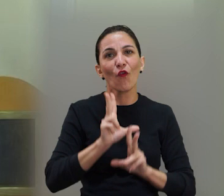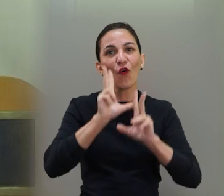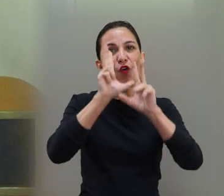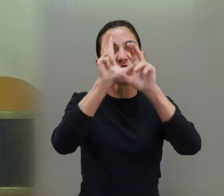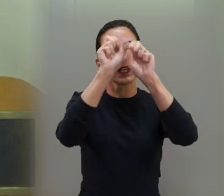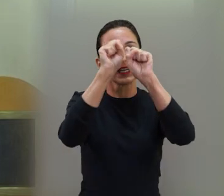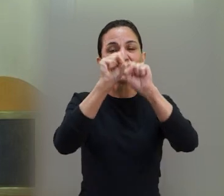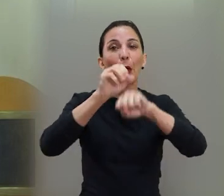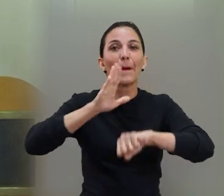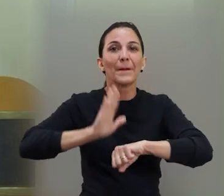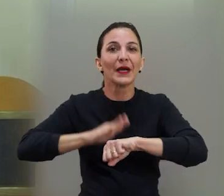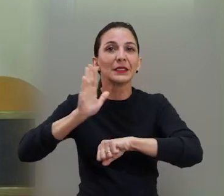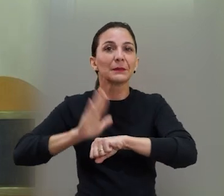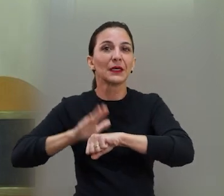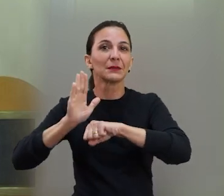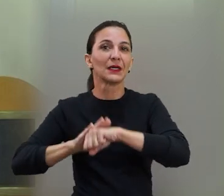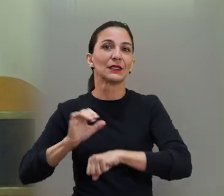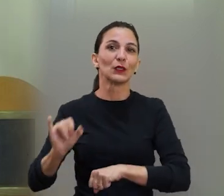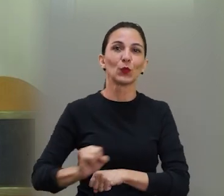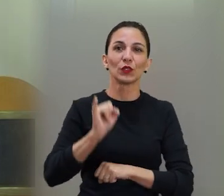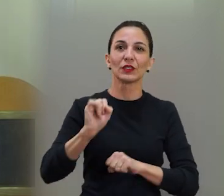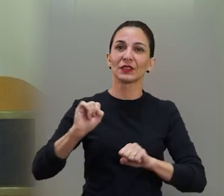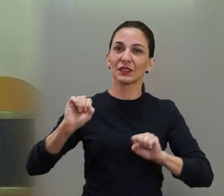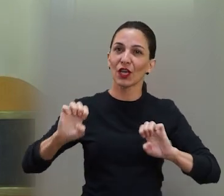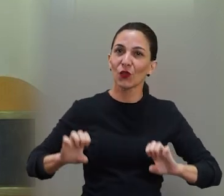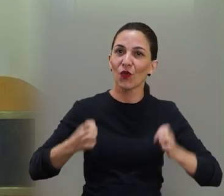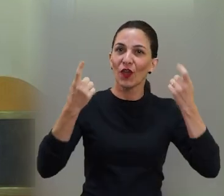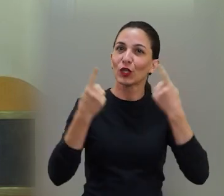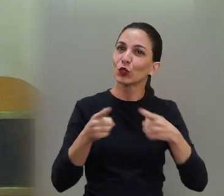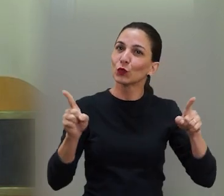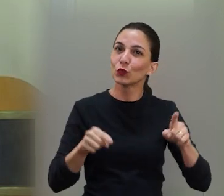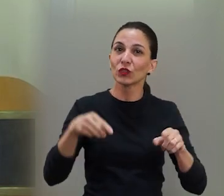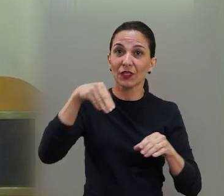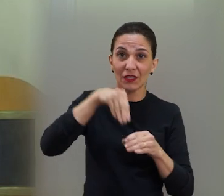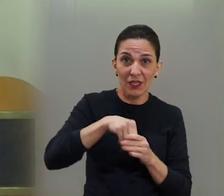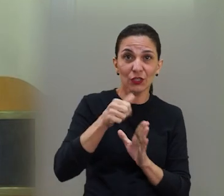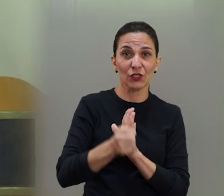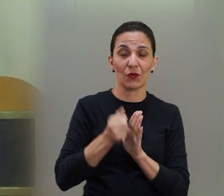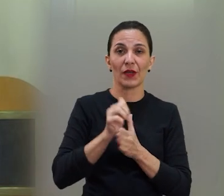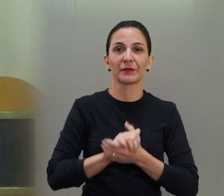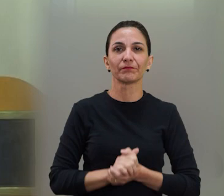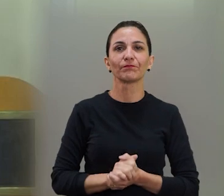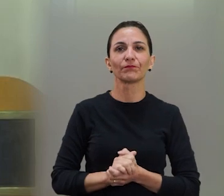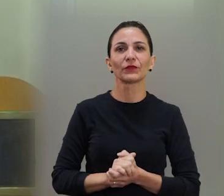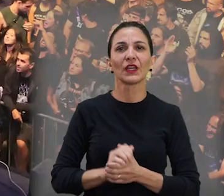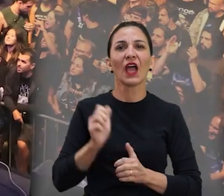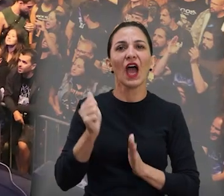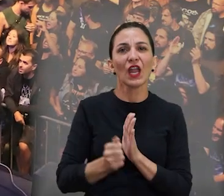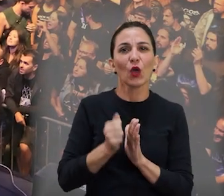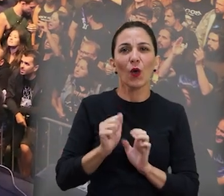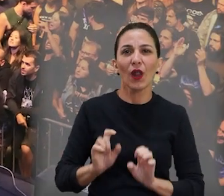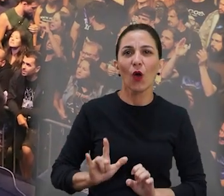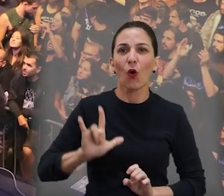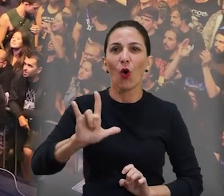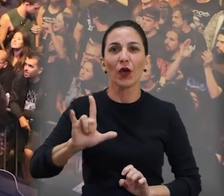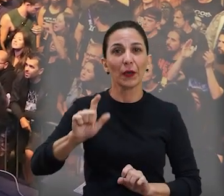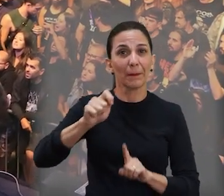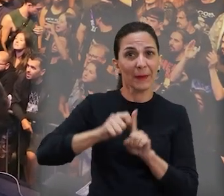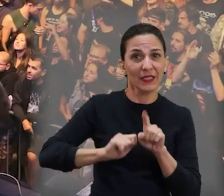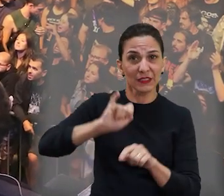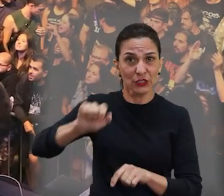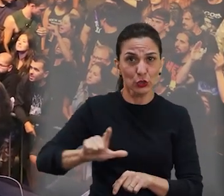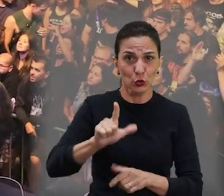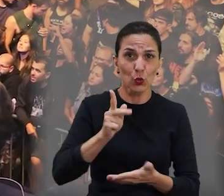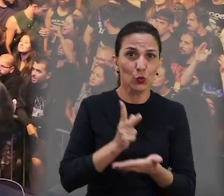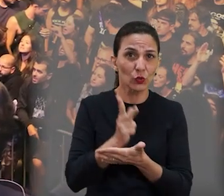lei só fortalece ainda mais a magnitude desse evento em nossa cidade. O Festival Arara-Cora